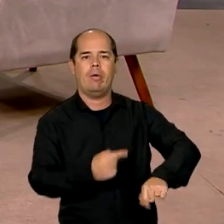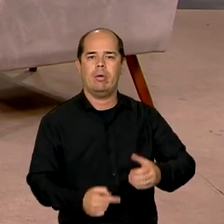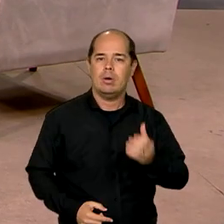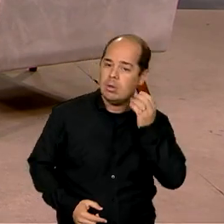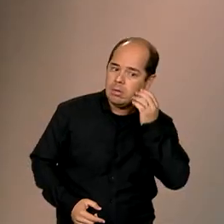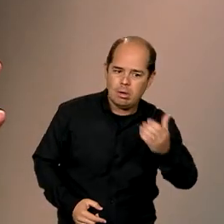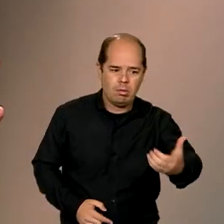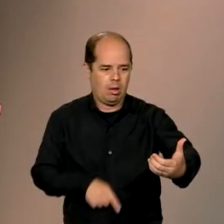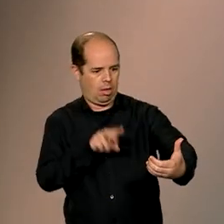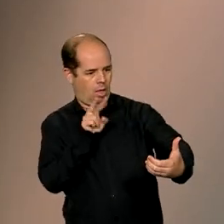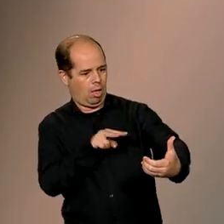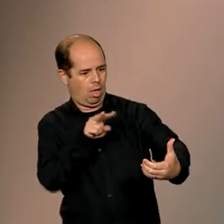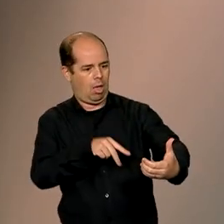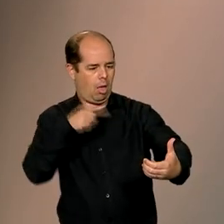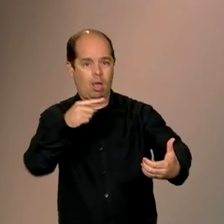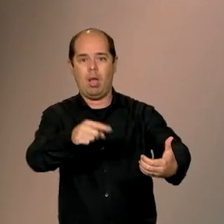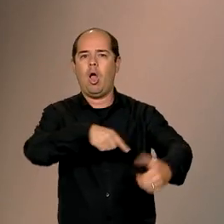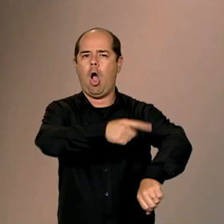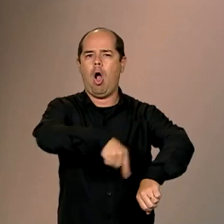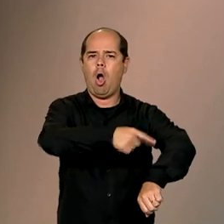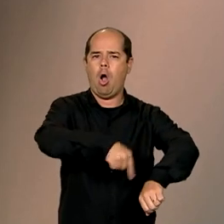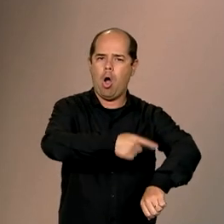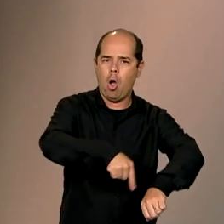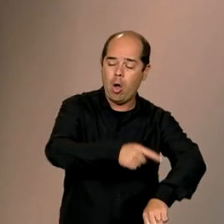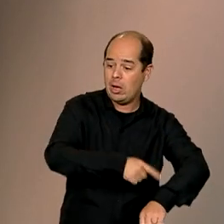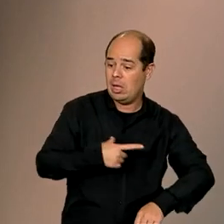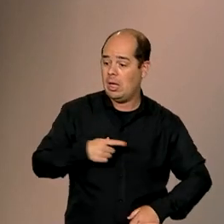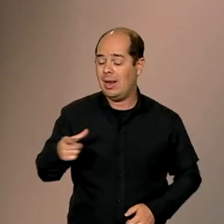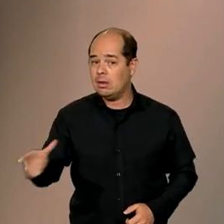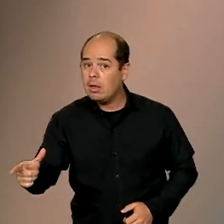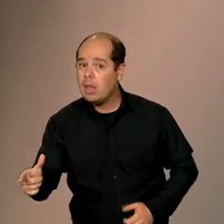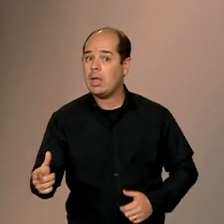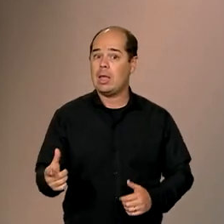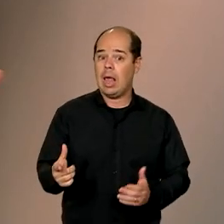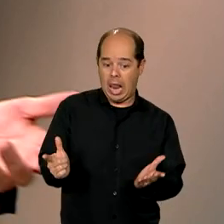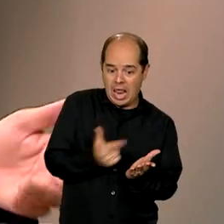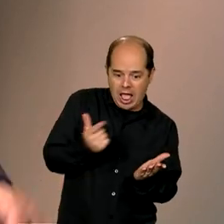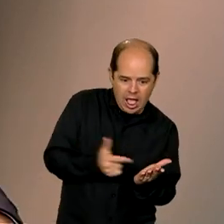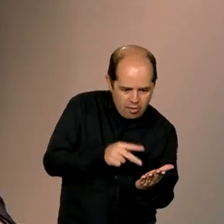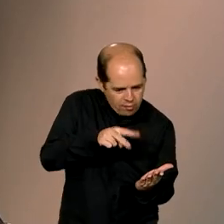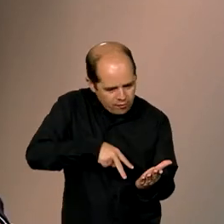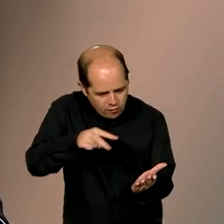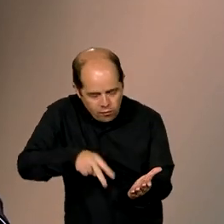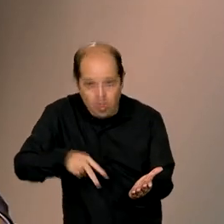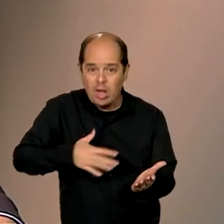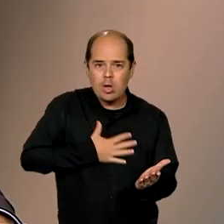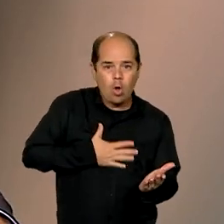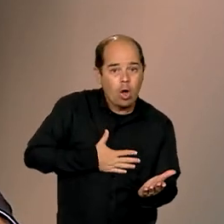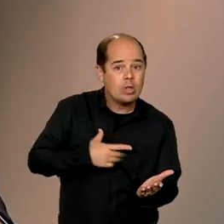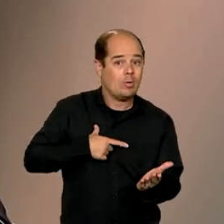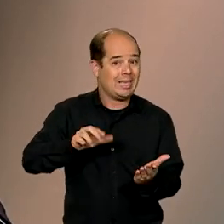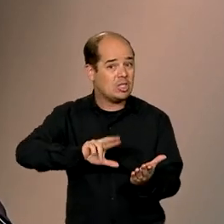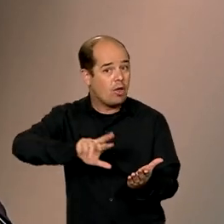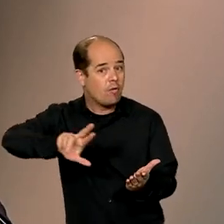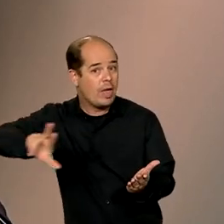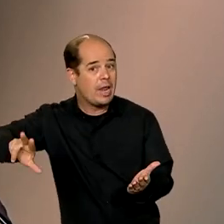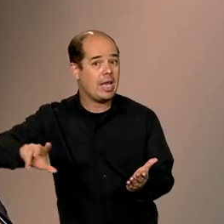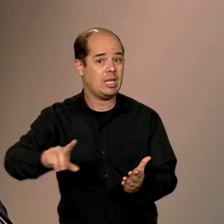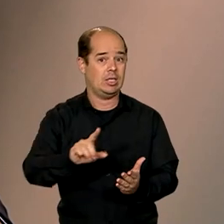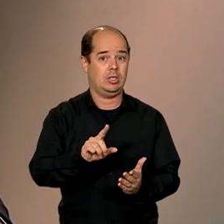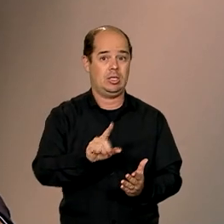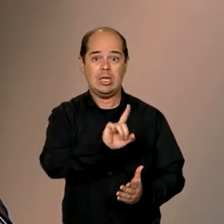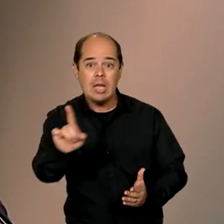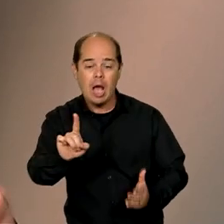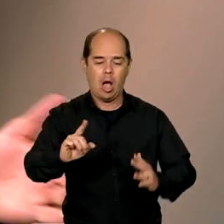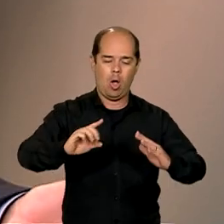livro, lendo um livro, estabelecendo. Então, você tem outras maneiras de disciplinar as nossas crianças do que submeter a